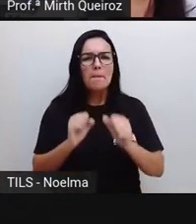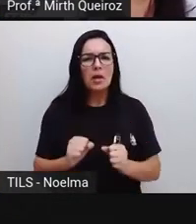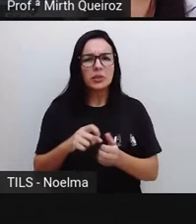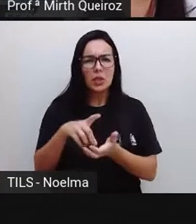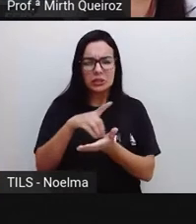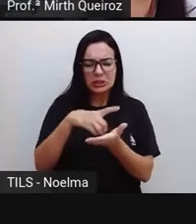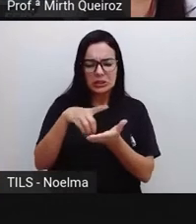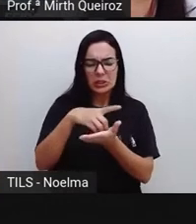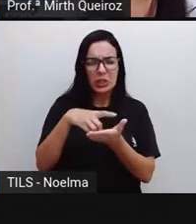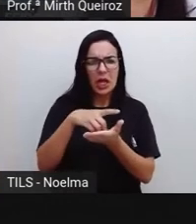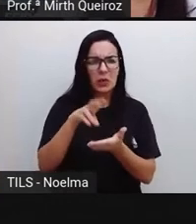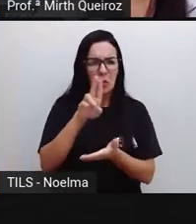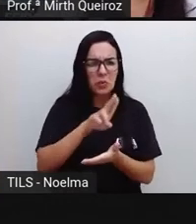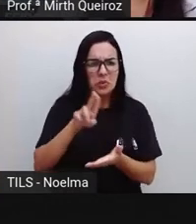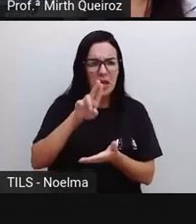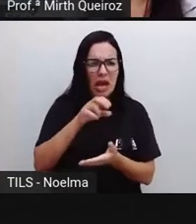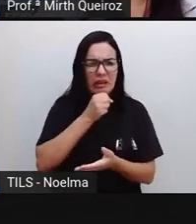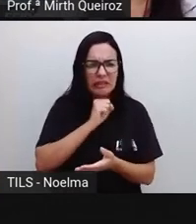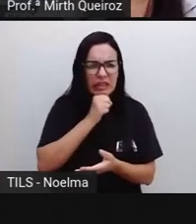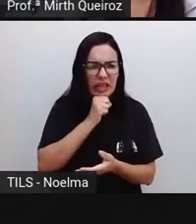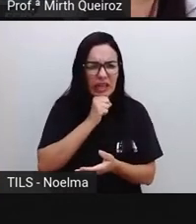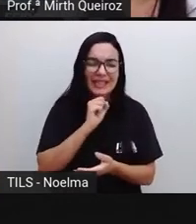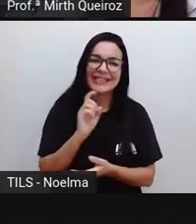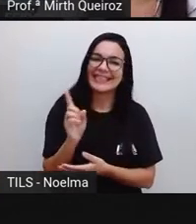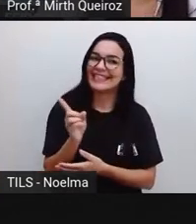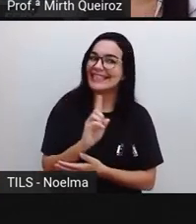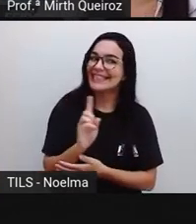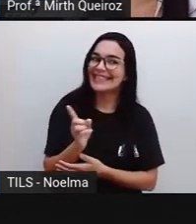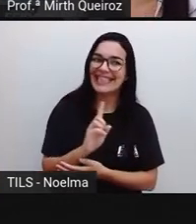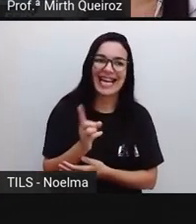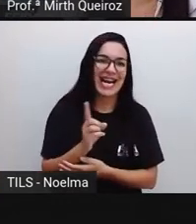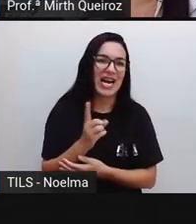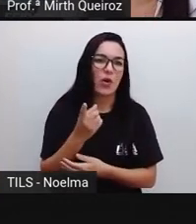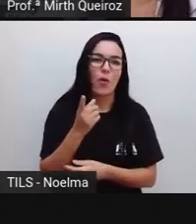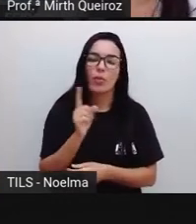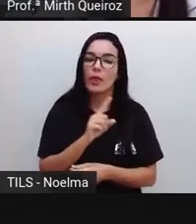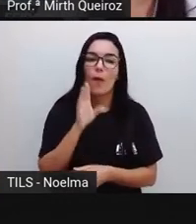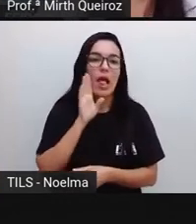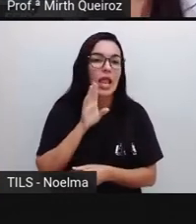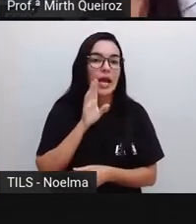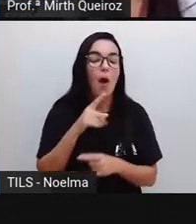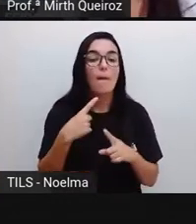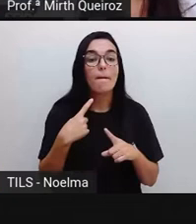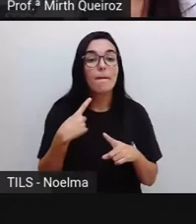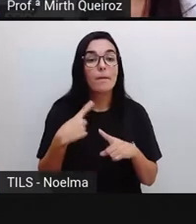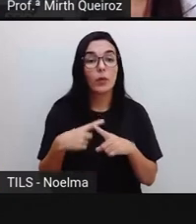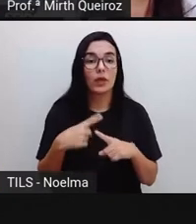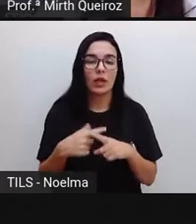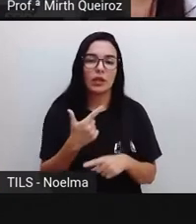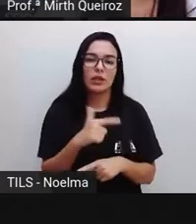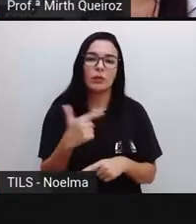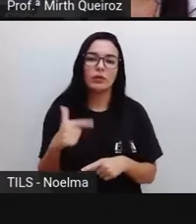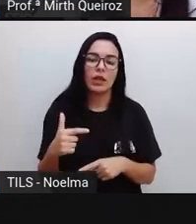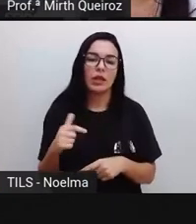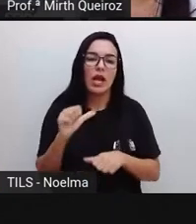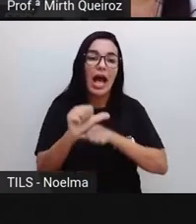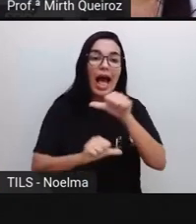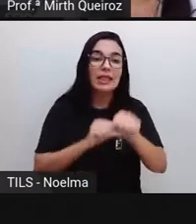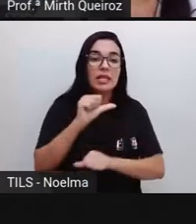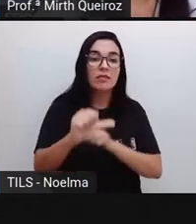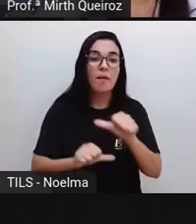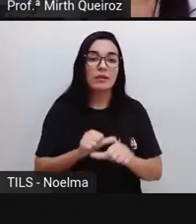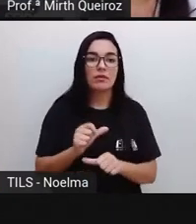antigo? Como eu disse para vocês, não, não é legal vocês utilizarem um dicionário antigo, porque ele não vai vir aí com as reformas